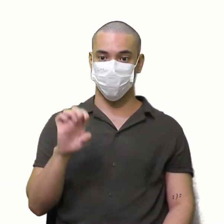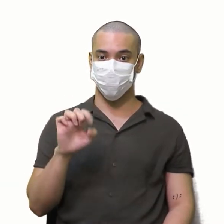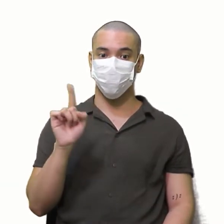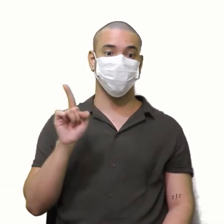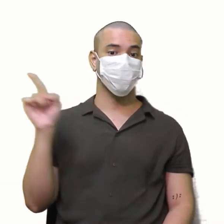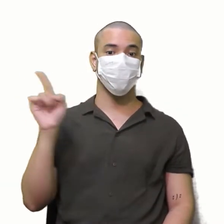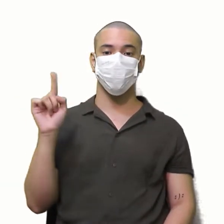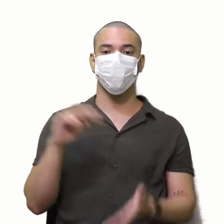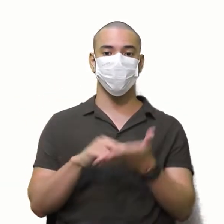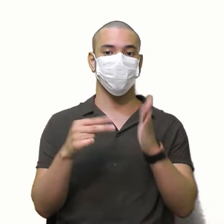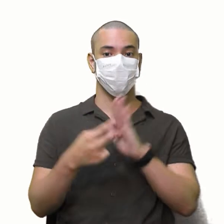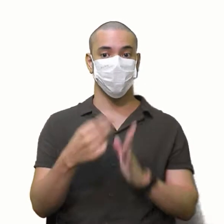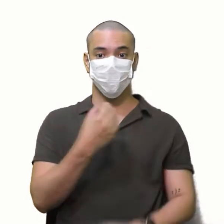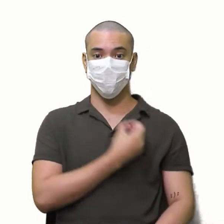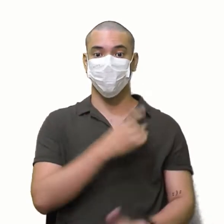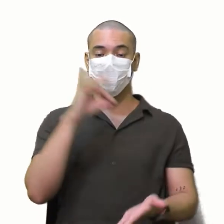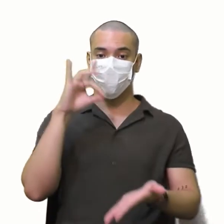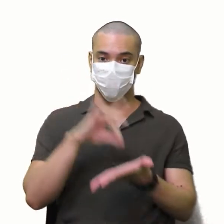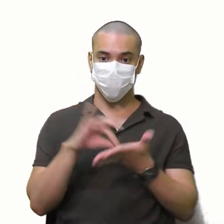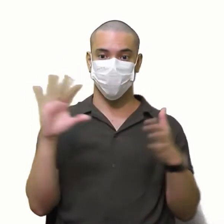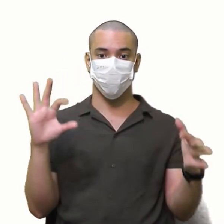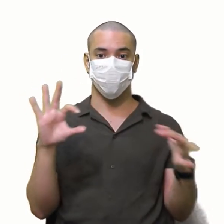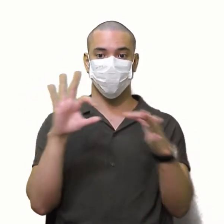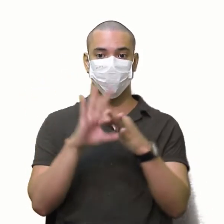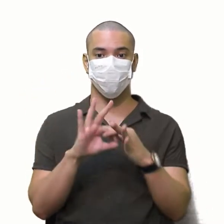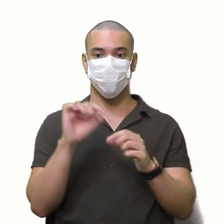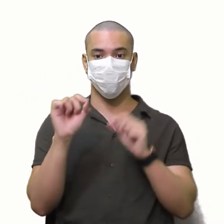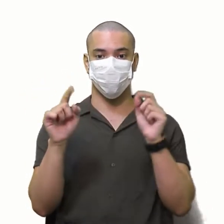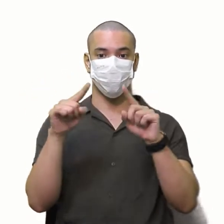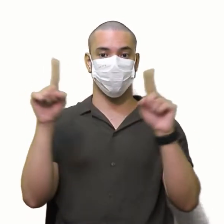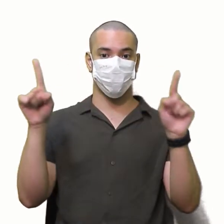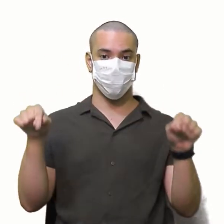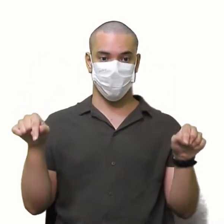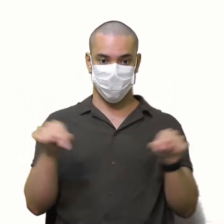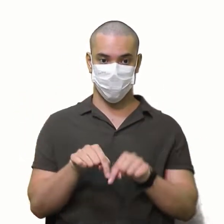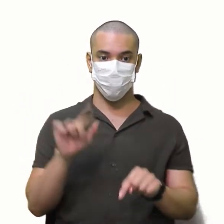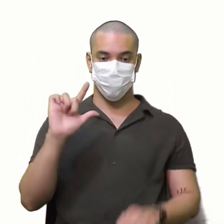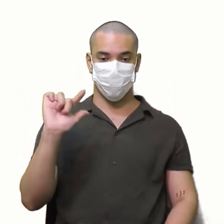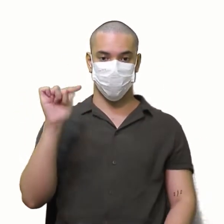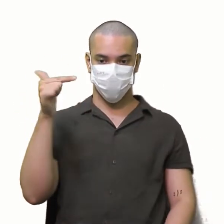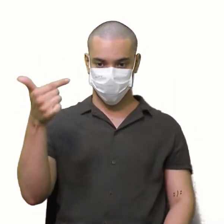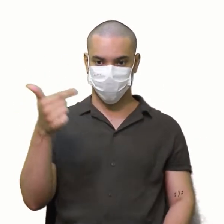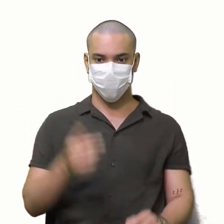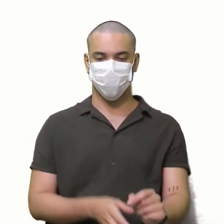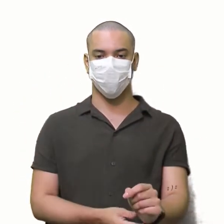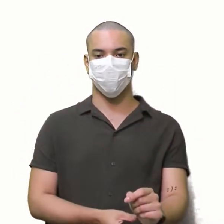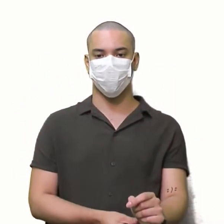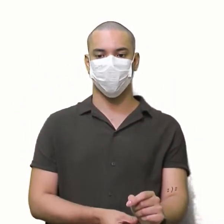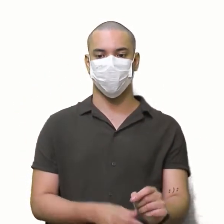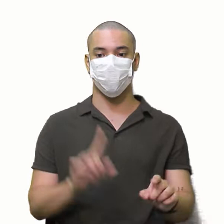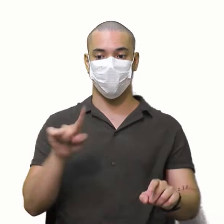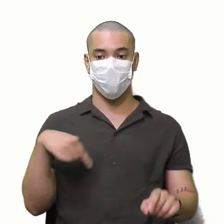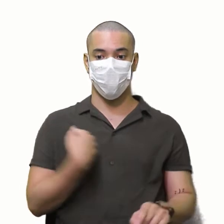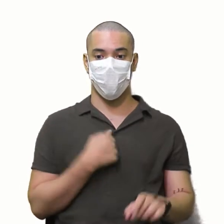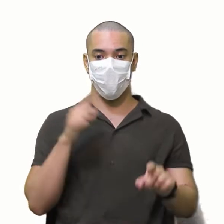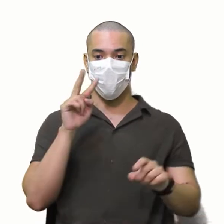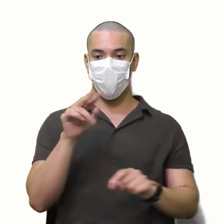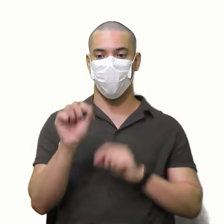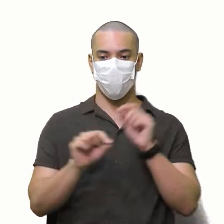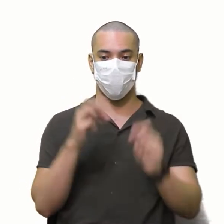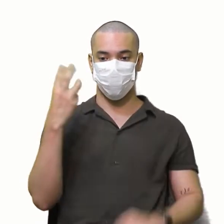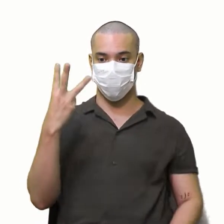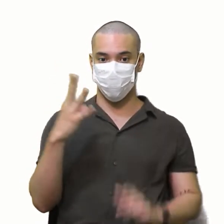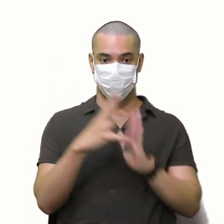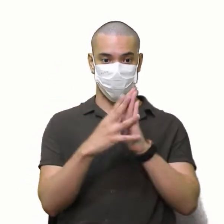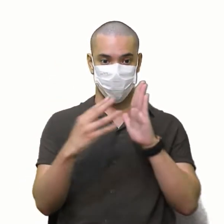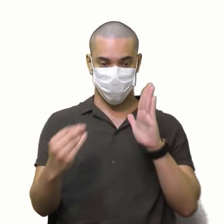Determinante É um número real Associado às matrizes quadradas E aí nós vimos Três modelos Nós